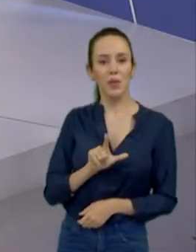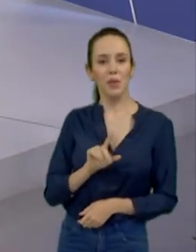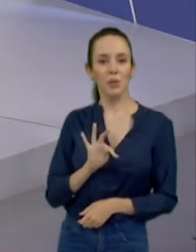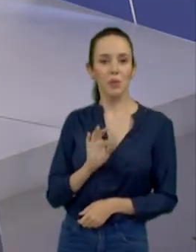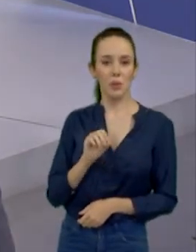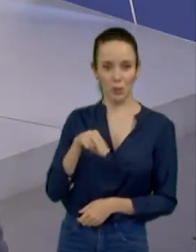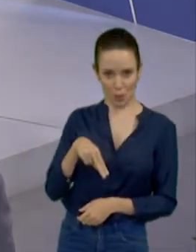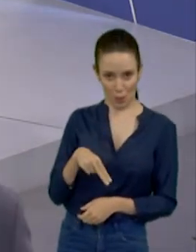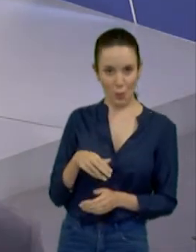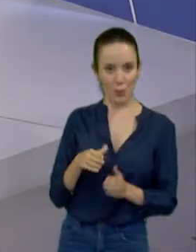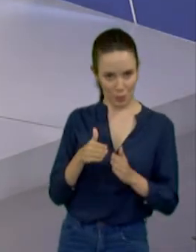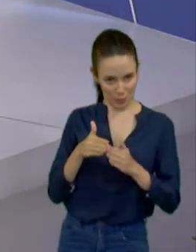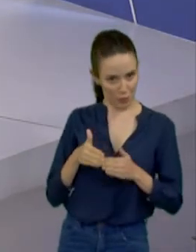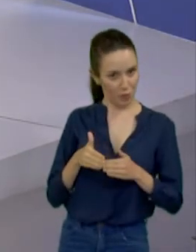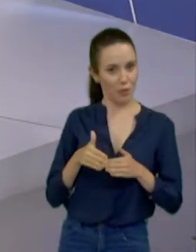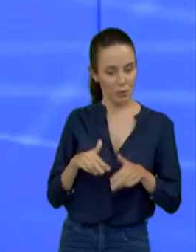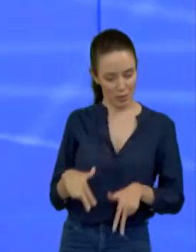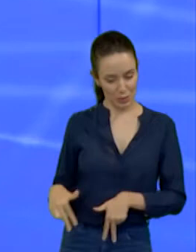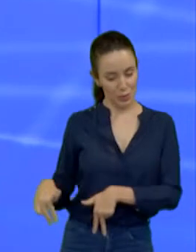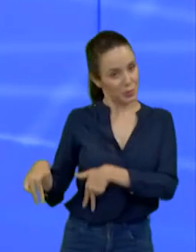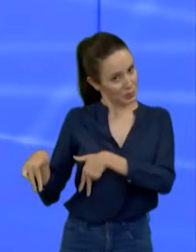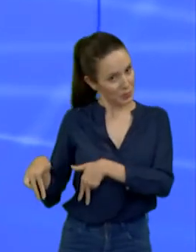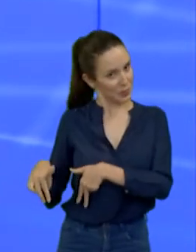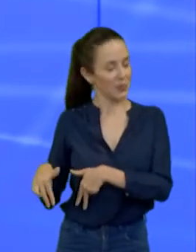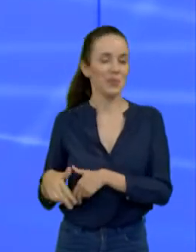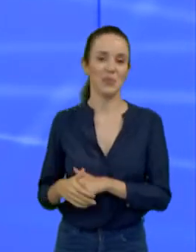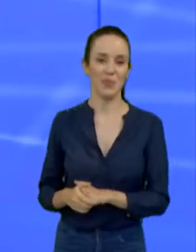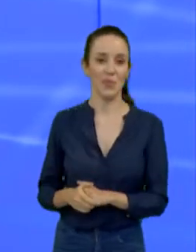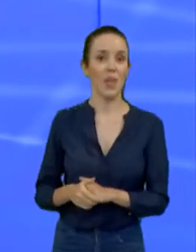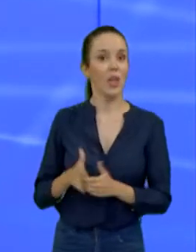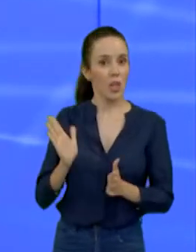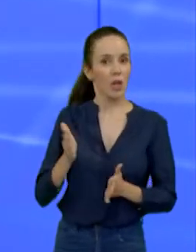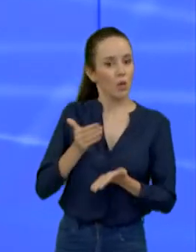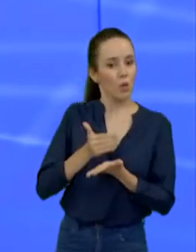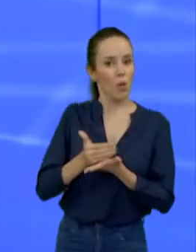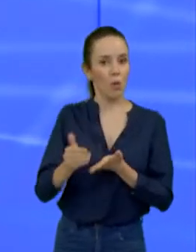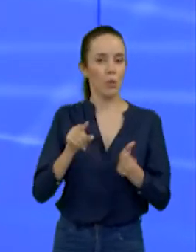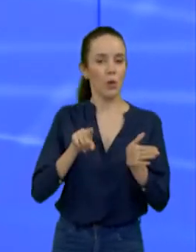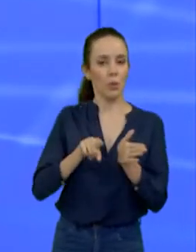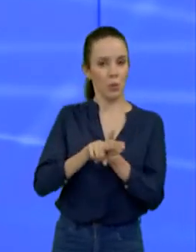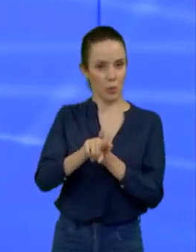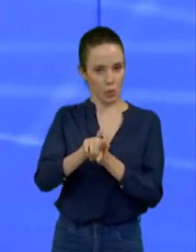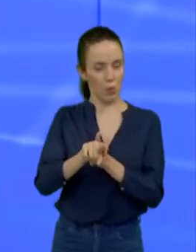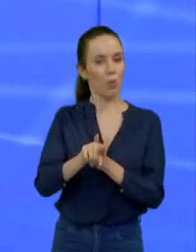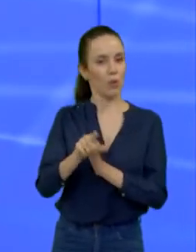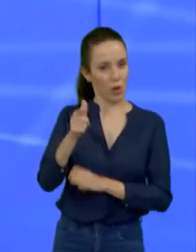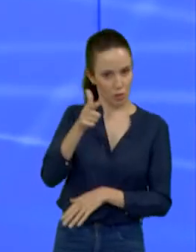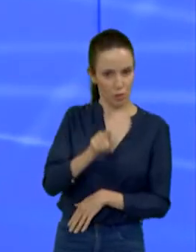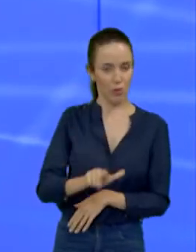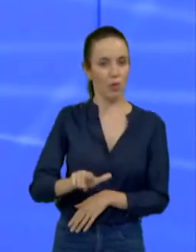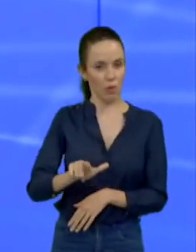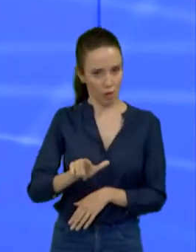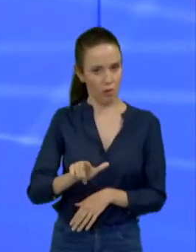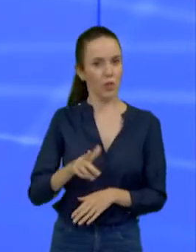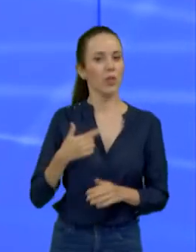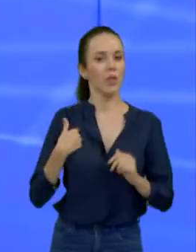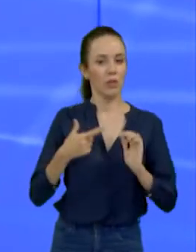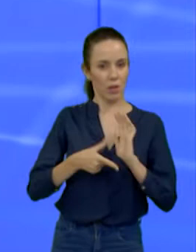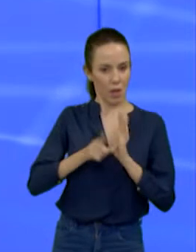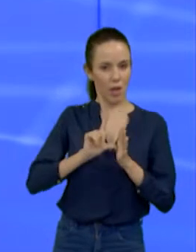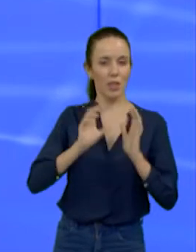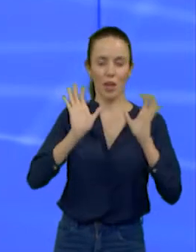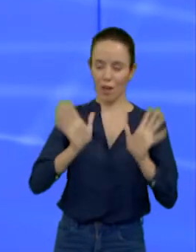aqui no nosso púlpito do lado direito, para que a gente possa dar sequência ao debate, de acordo com as regras previamente